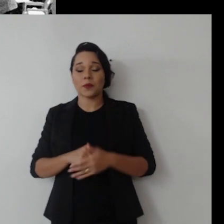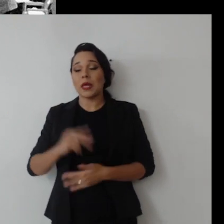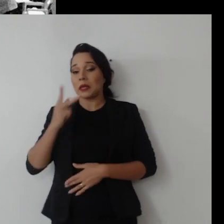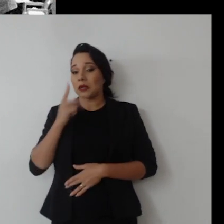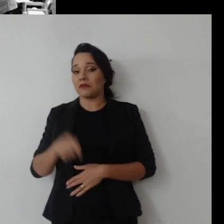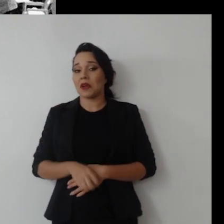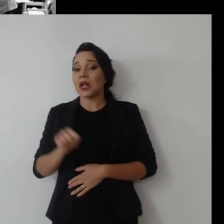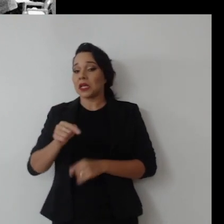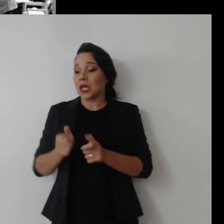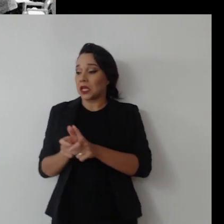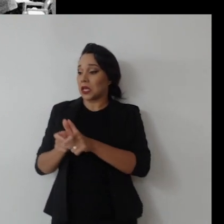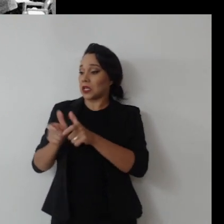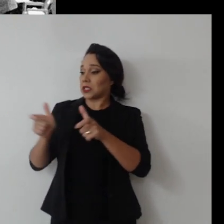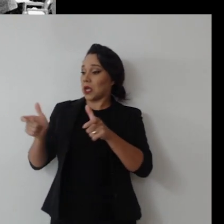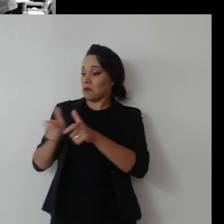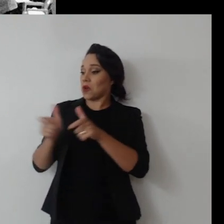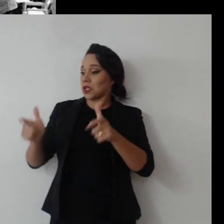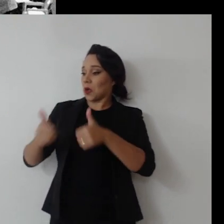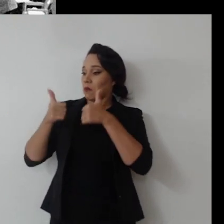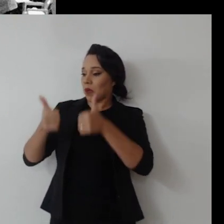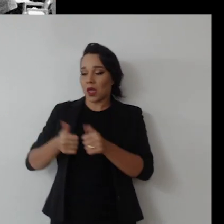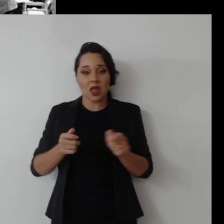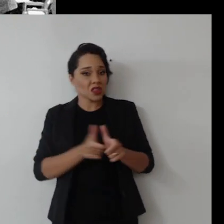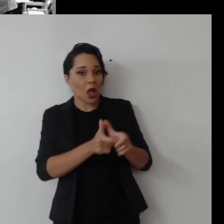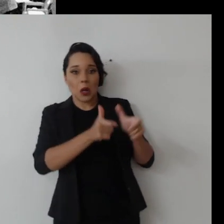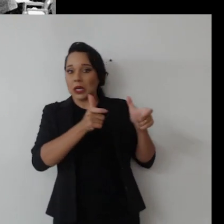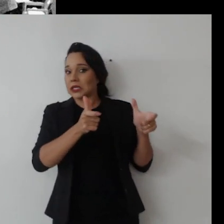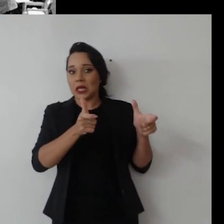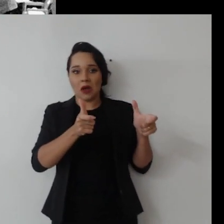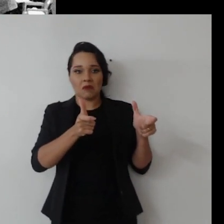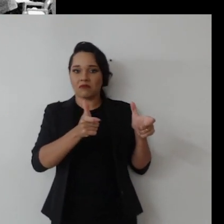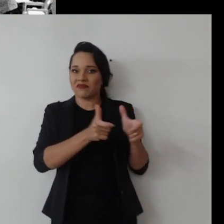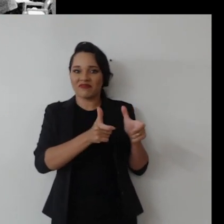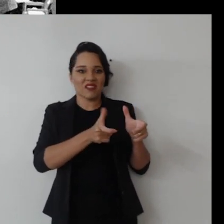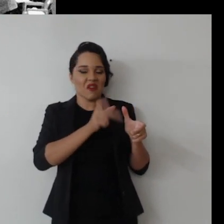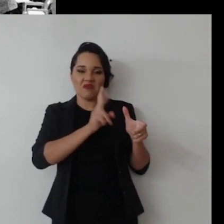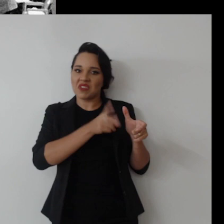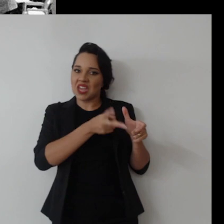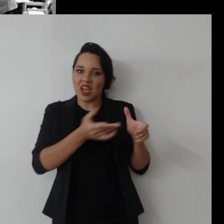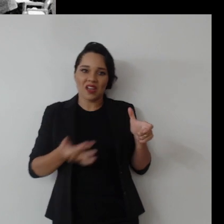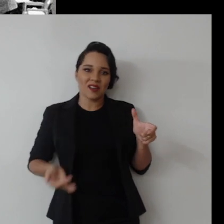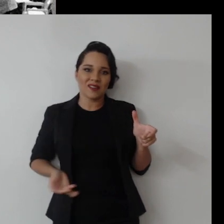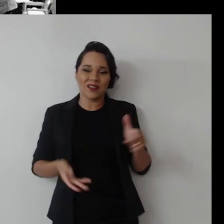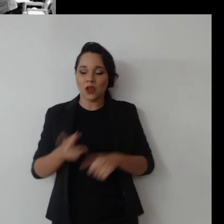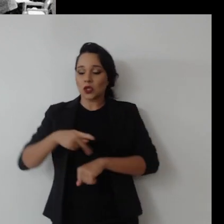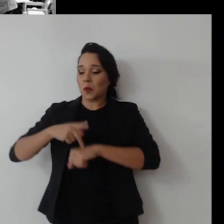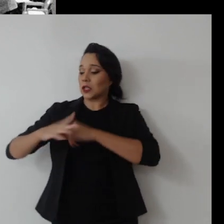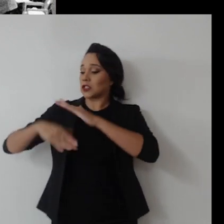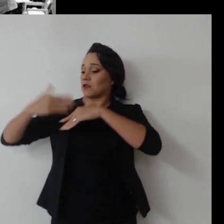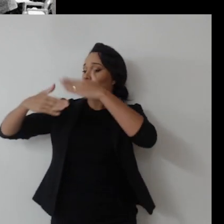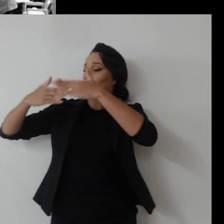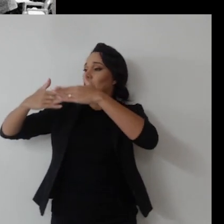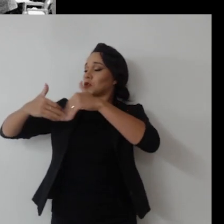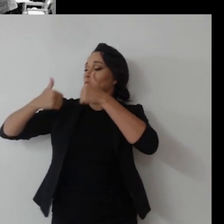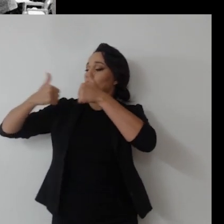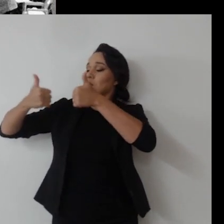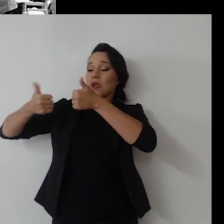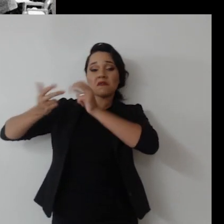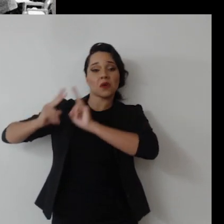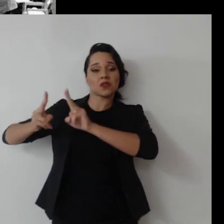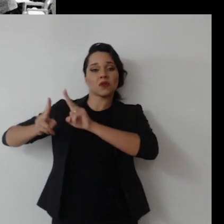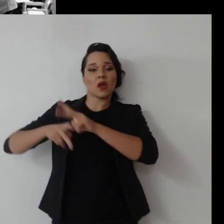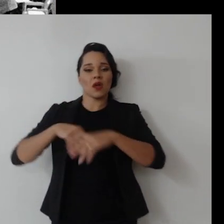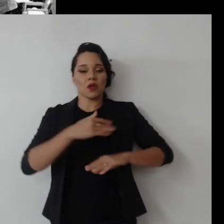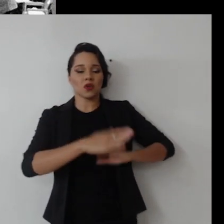ele dizia o seguinte, quem cresceu, cresceu, quem não cresceu, não cresce mais. Então, os países envolvidos já estavam à frente,